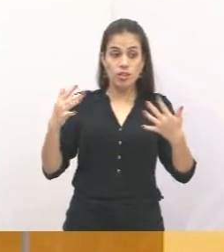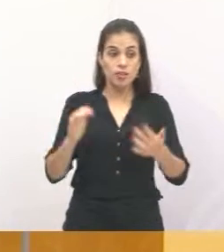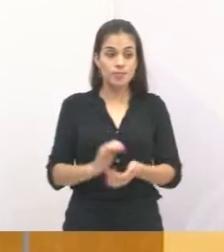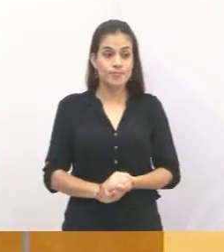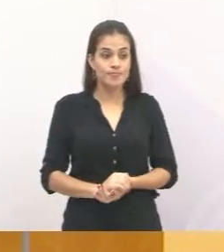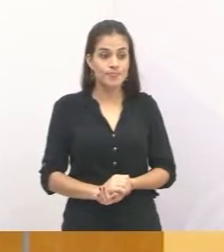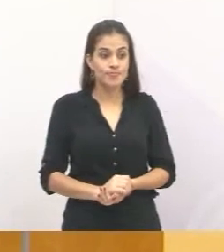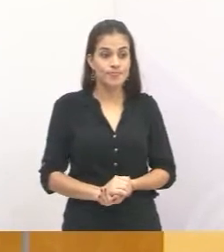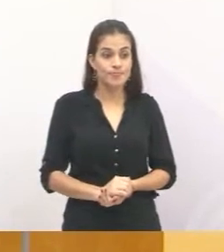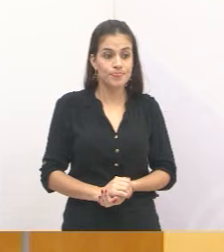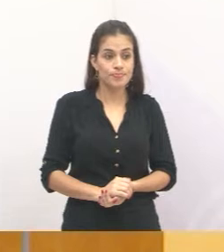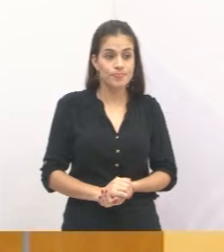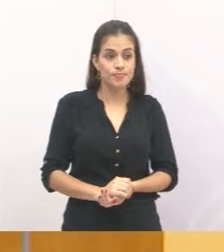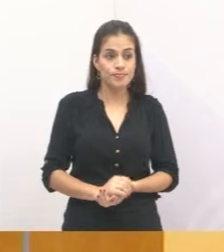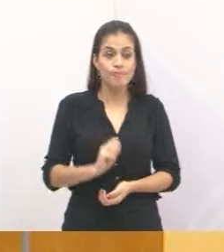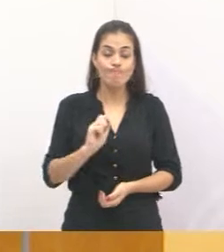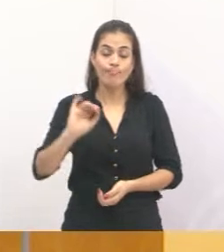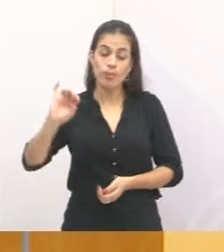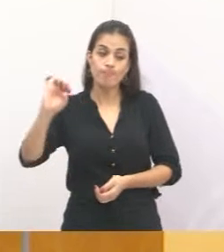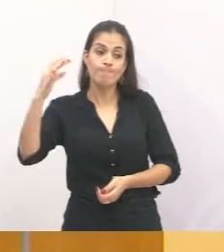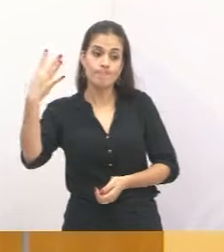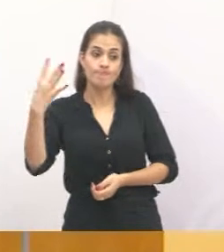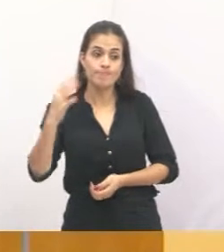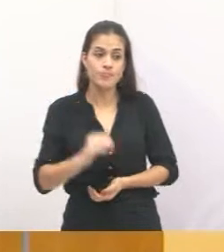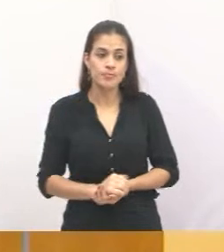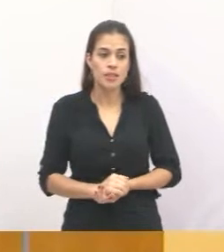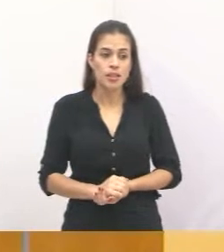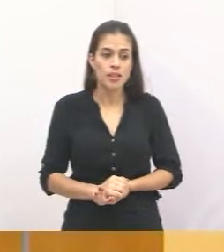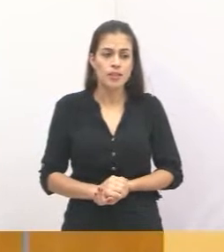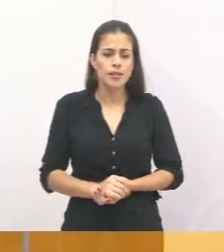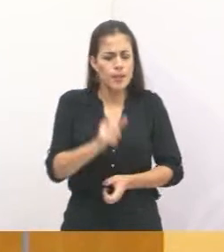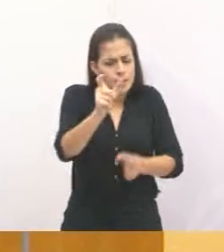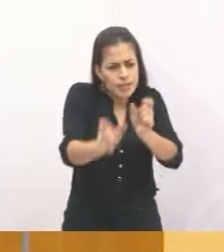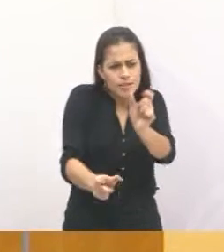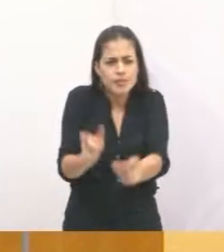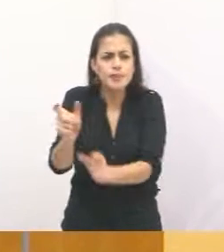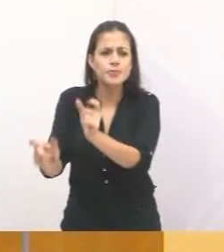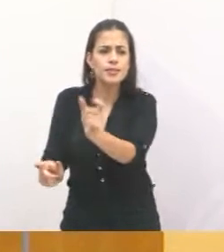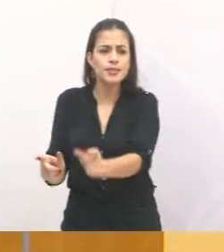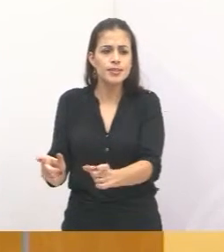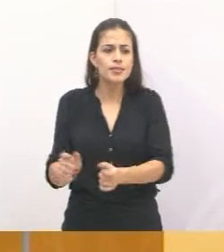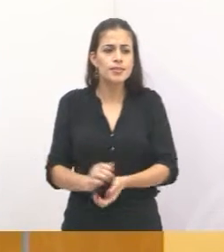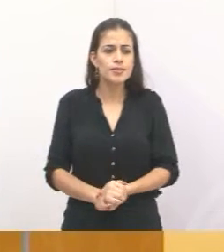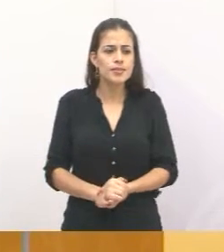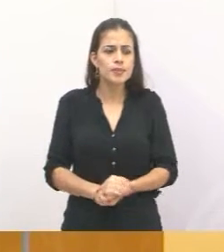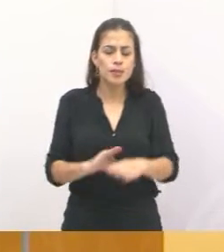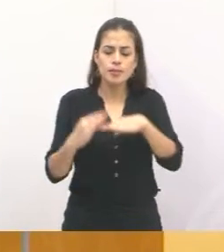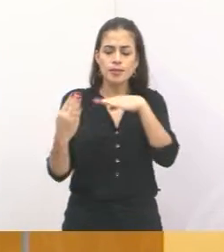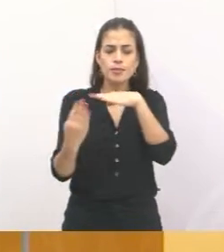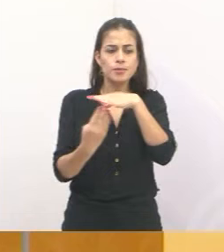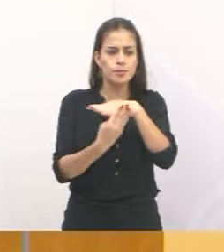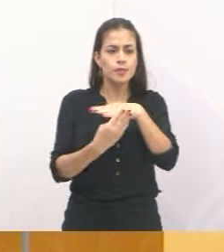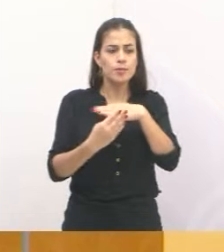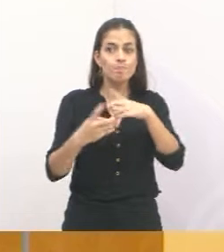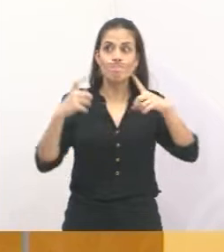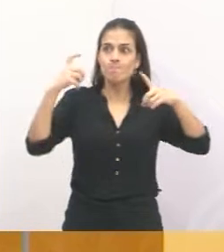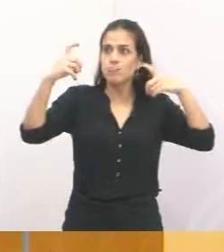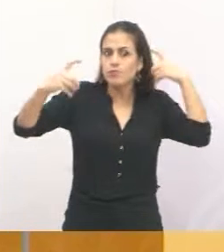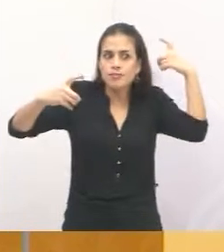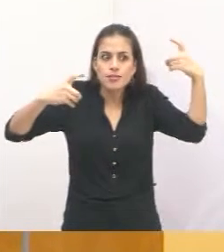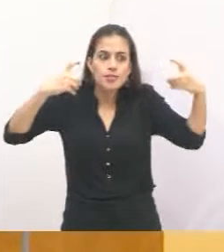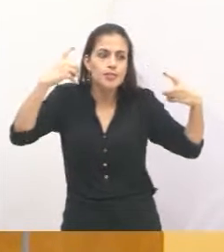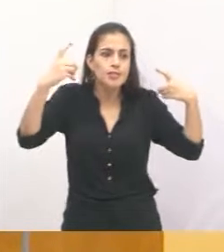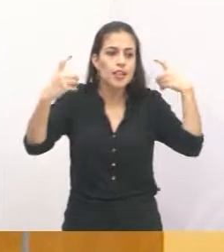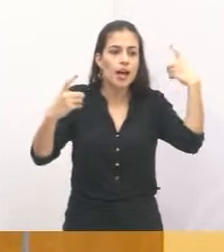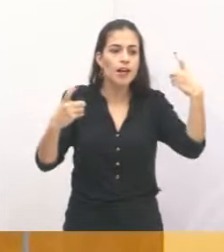respeito a esses acontecimentos. E pessoas que estão em alguns bairros preocupadas também